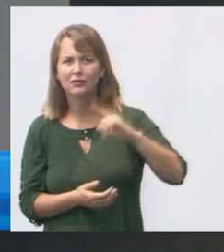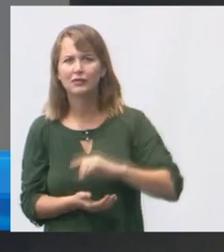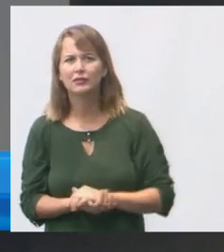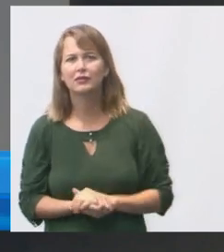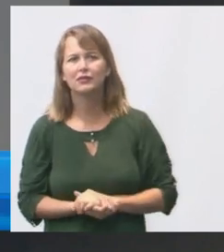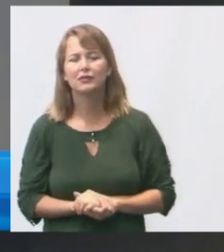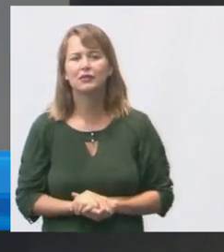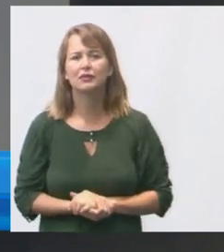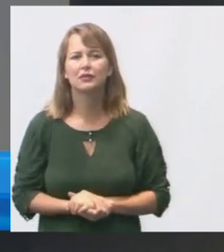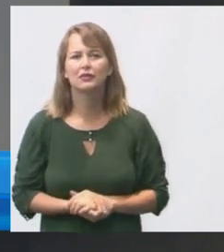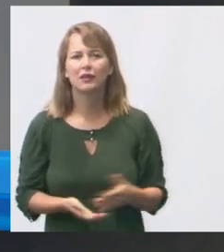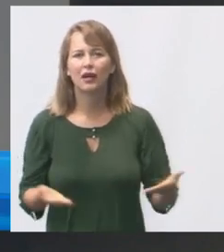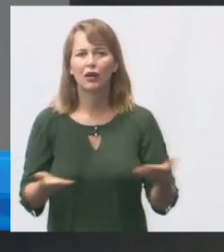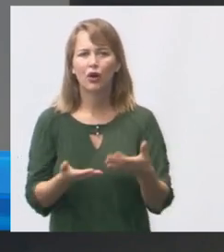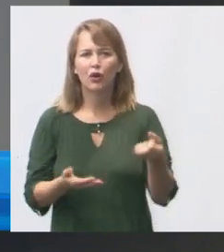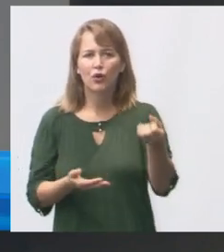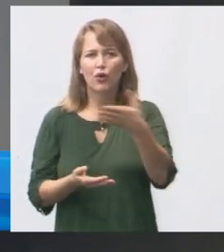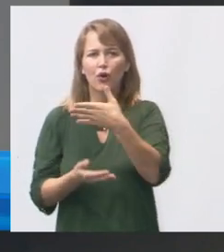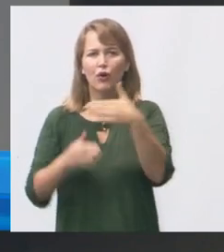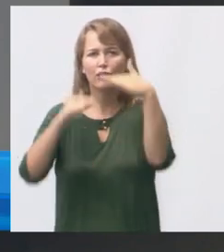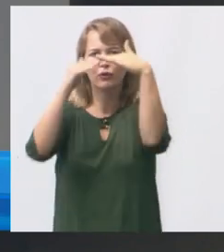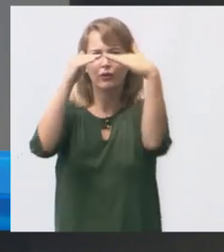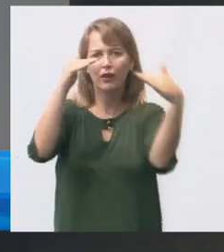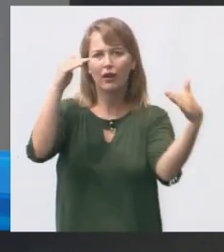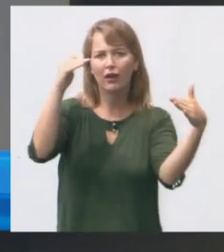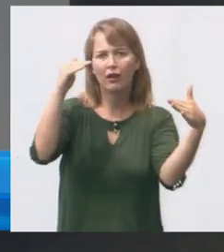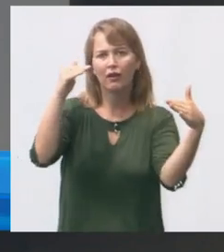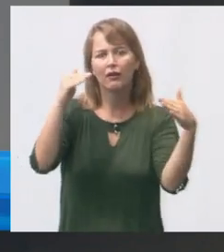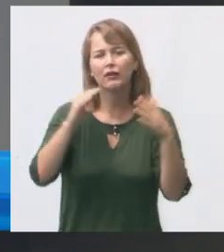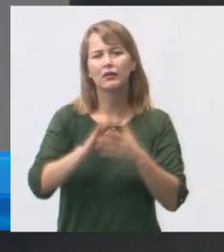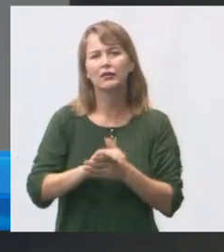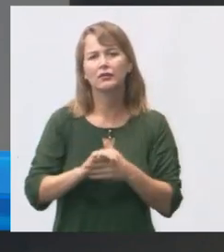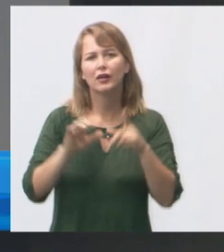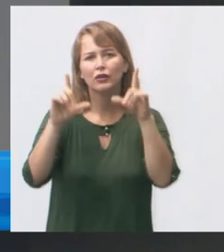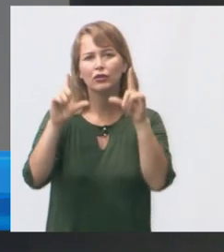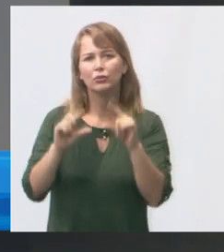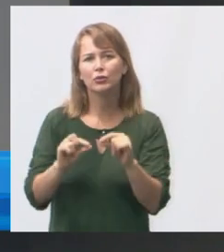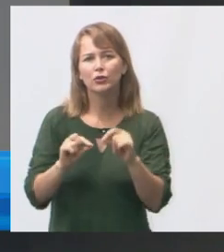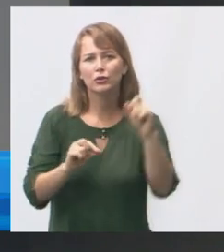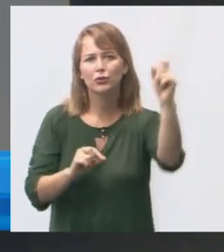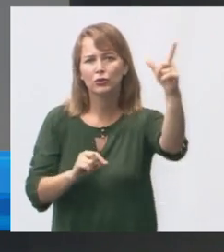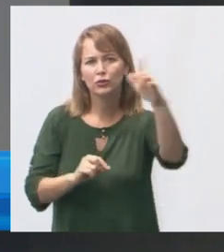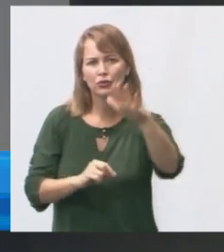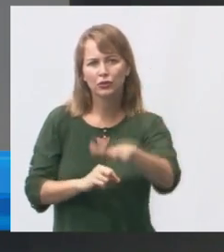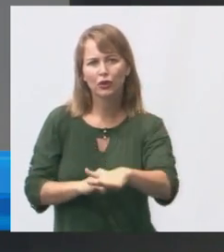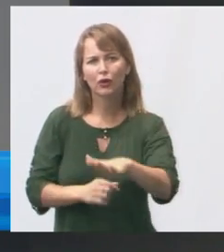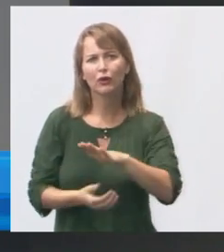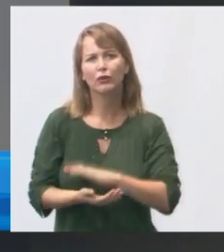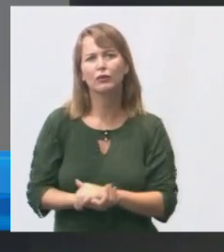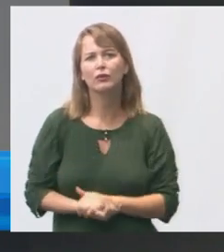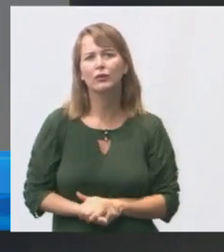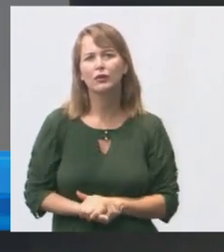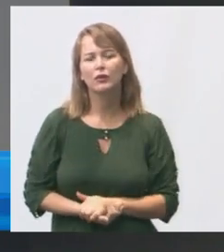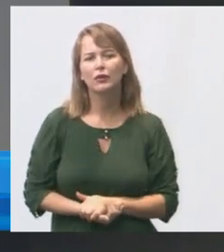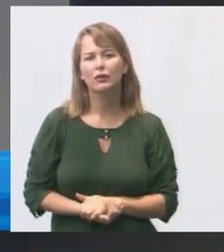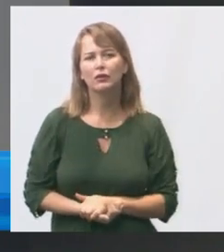aqui agora com o novo telhado aqui vai diminuir o sol da tarde só vai entrar provavelmente por cima